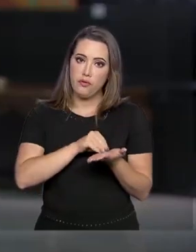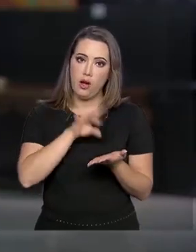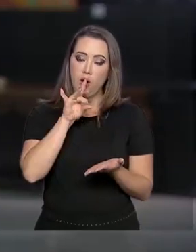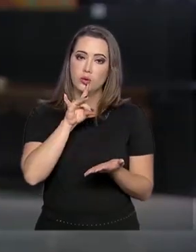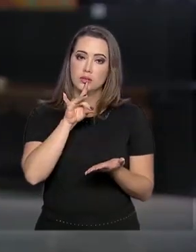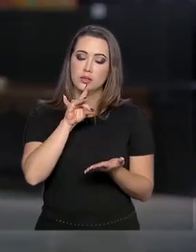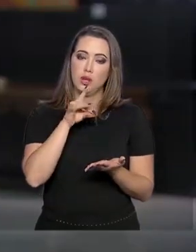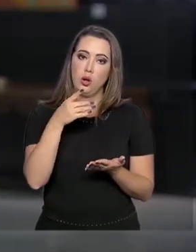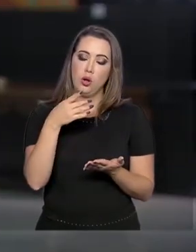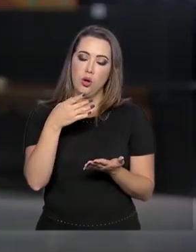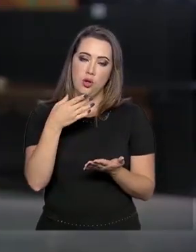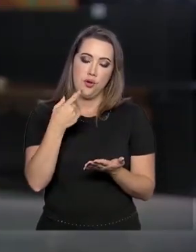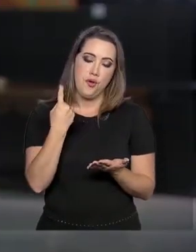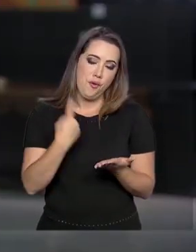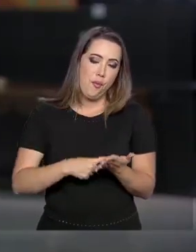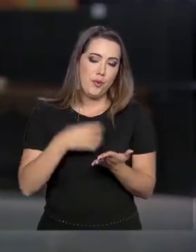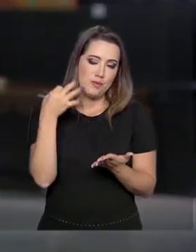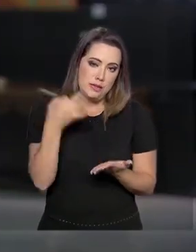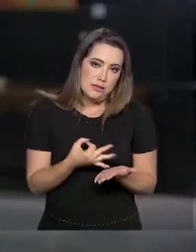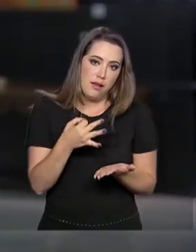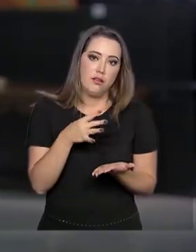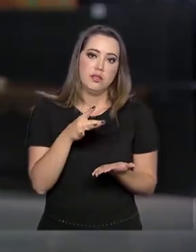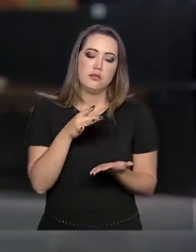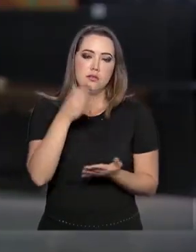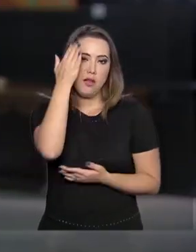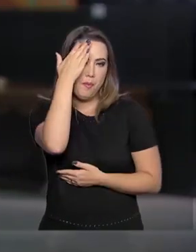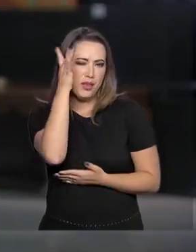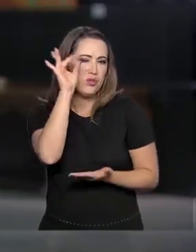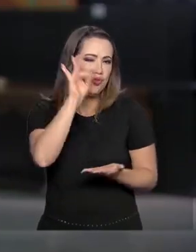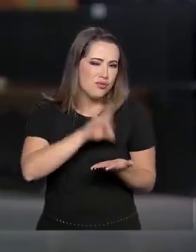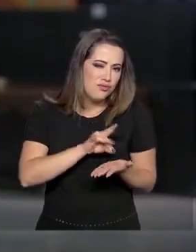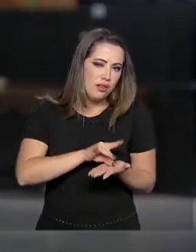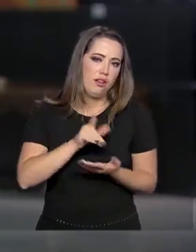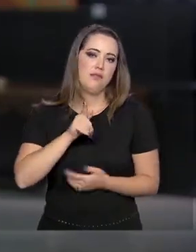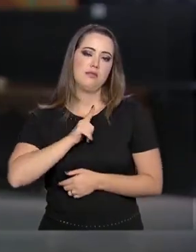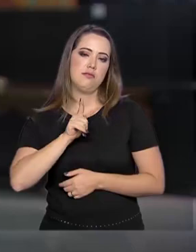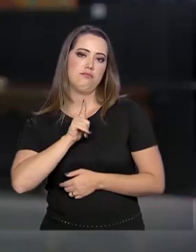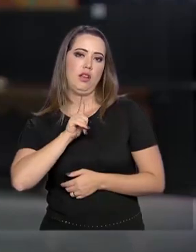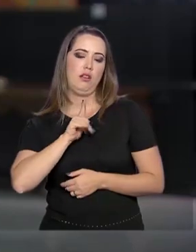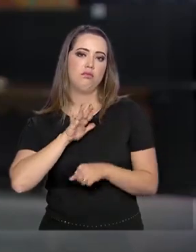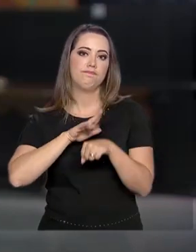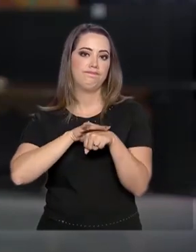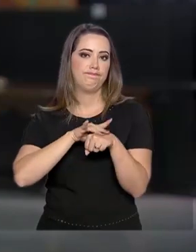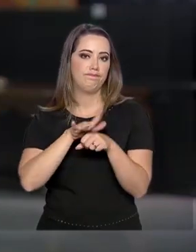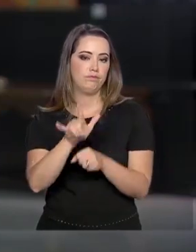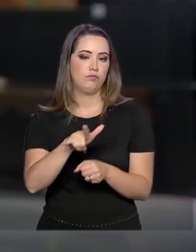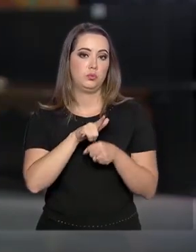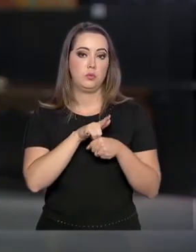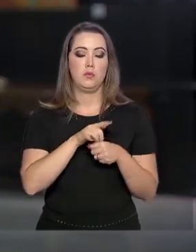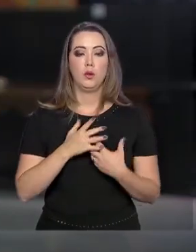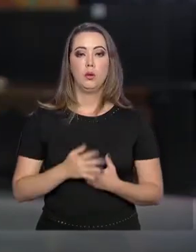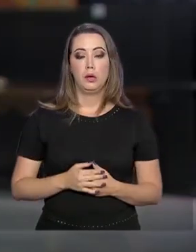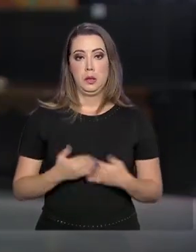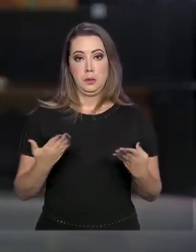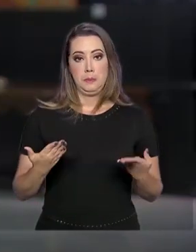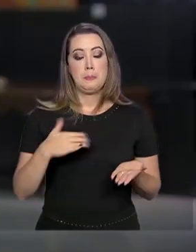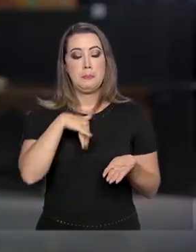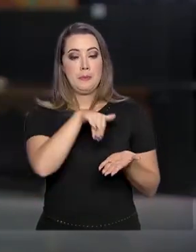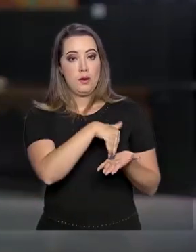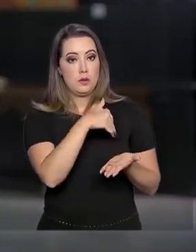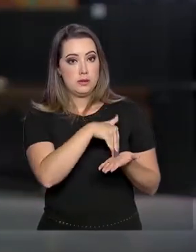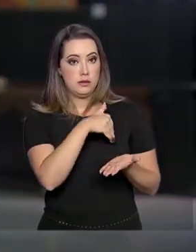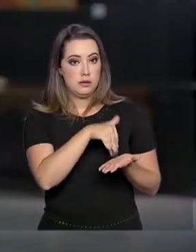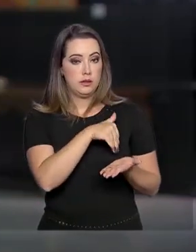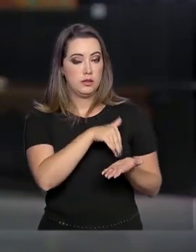fluxo de informações das secretarias estaduais de saúde. O secretário executivo do Ministério da